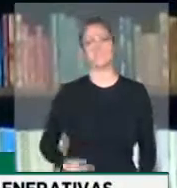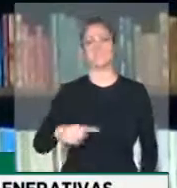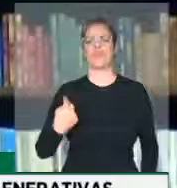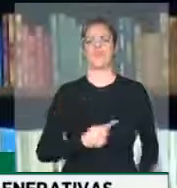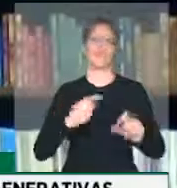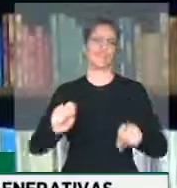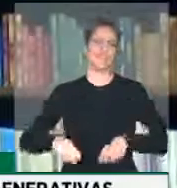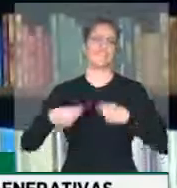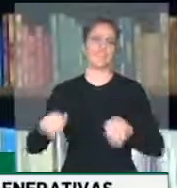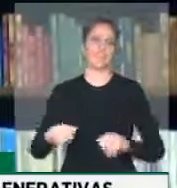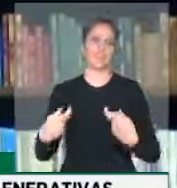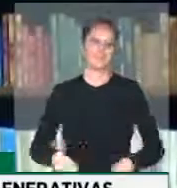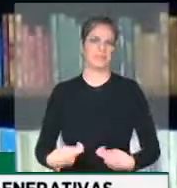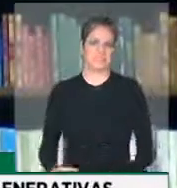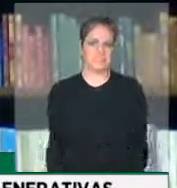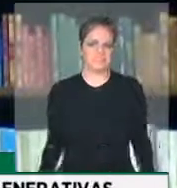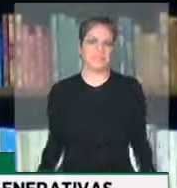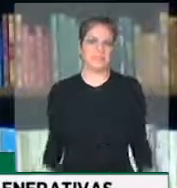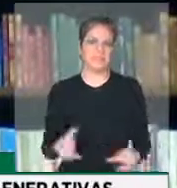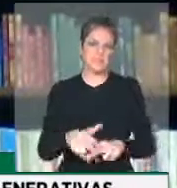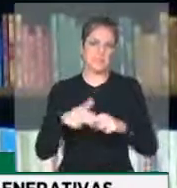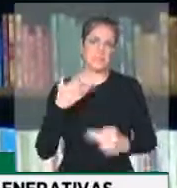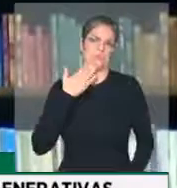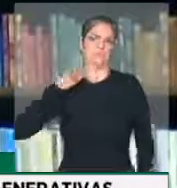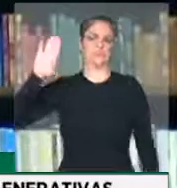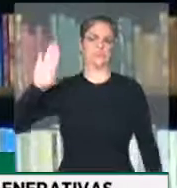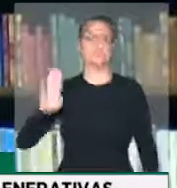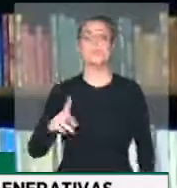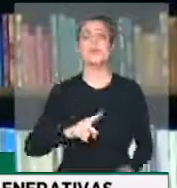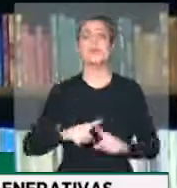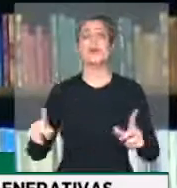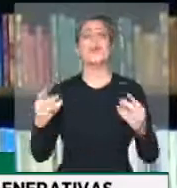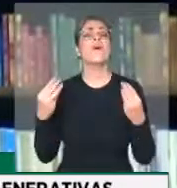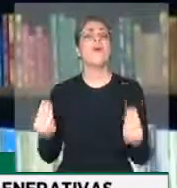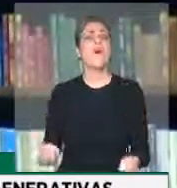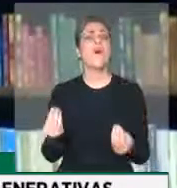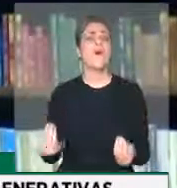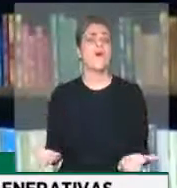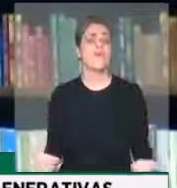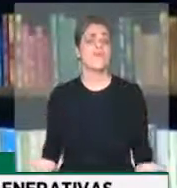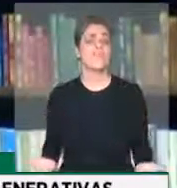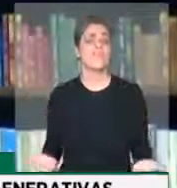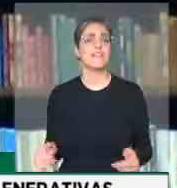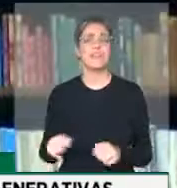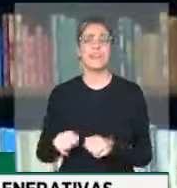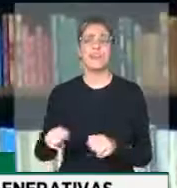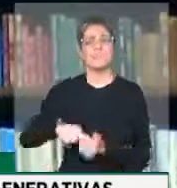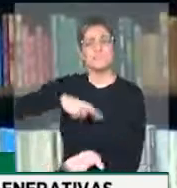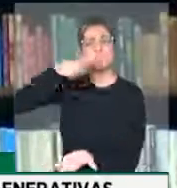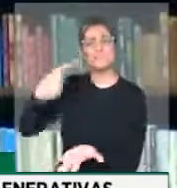que se vai formar um pacto democrático com